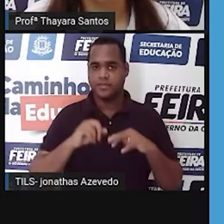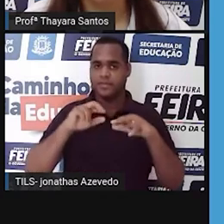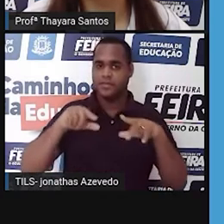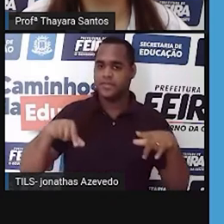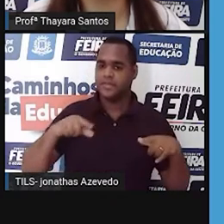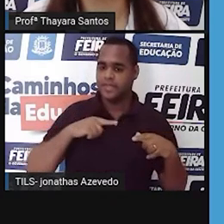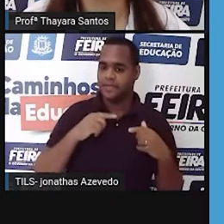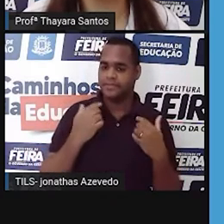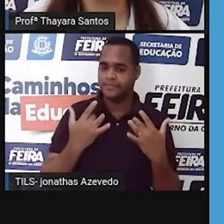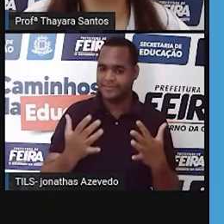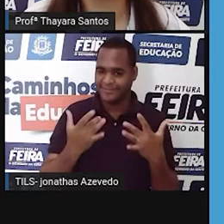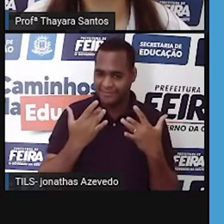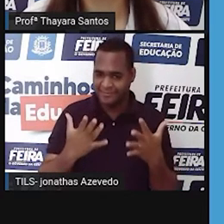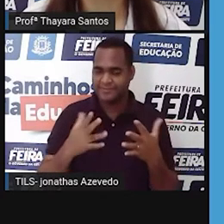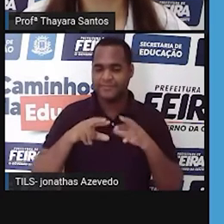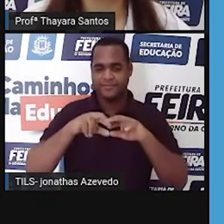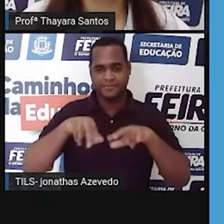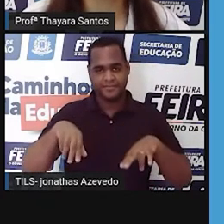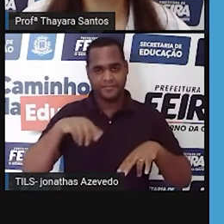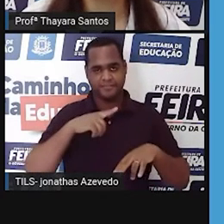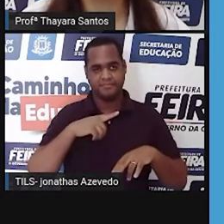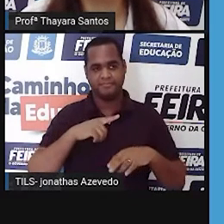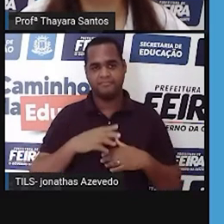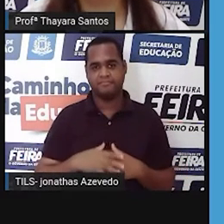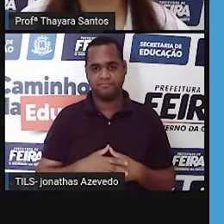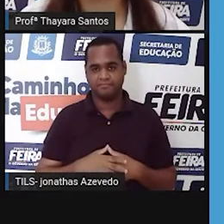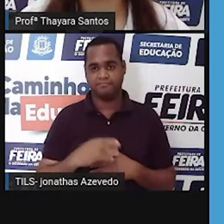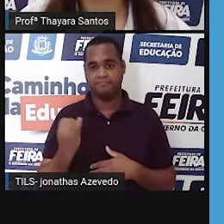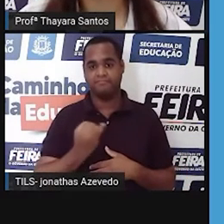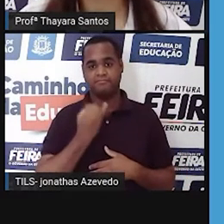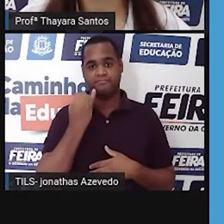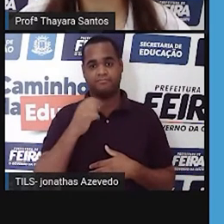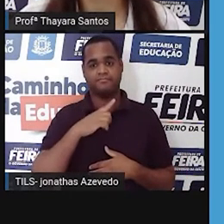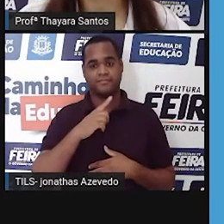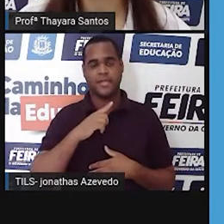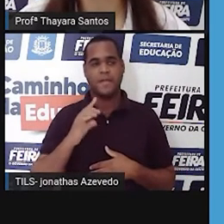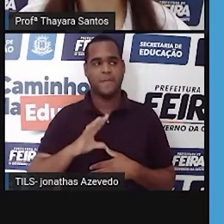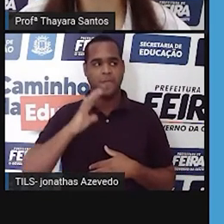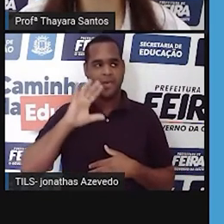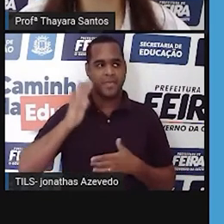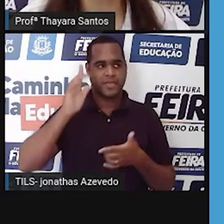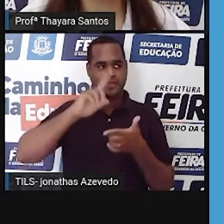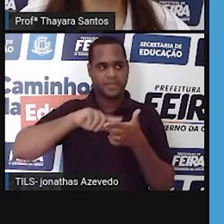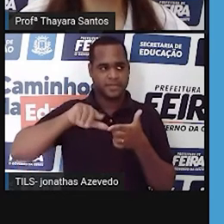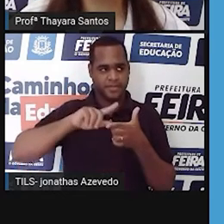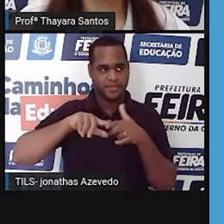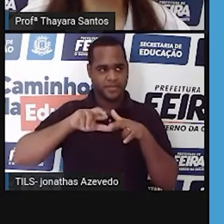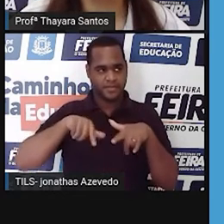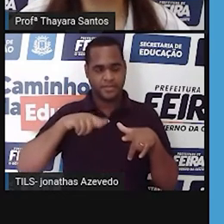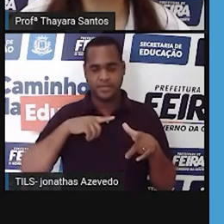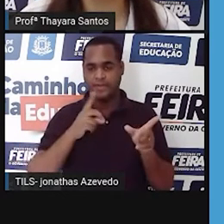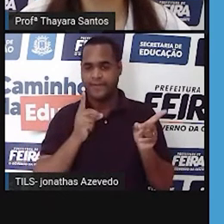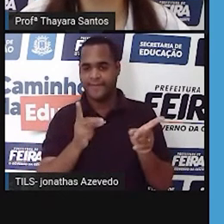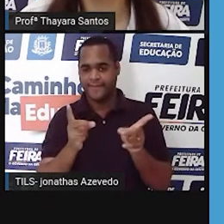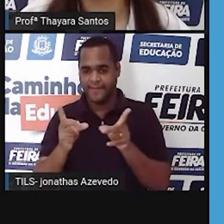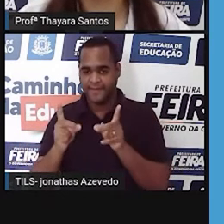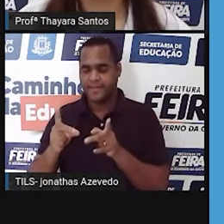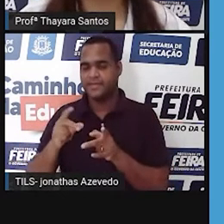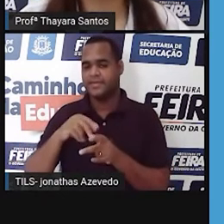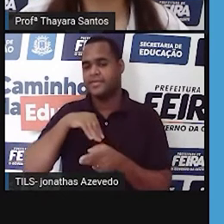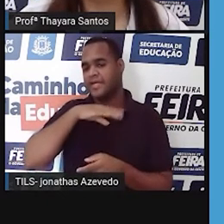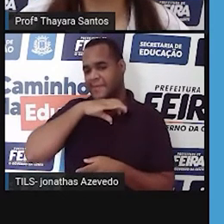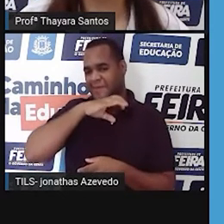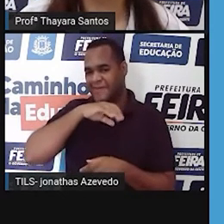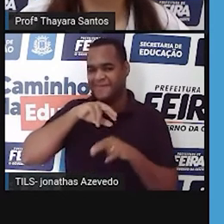plantações ali naquela área. Então, essa é uma das ameaças. E também o tráfico de animais silvestres, que acaba afetando